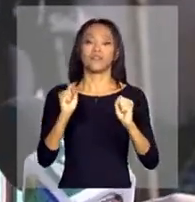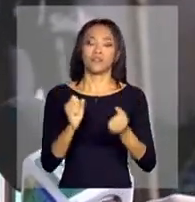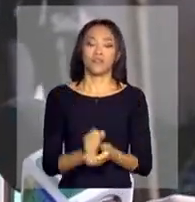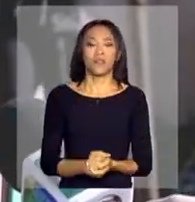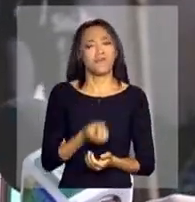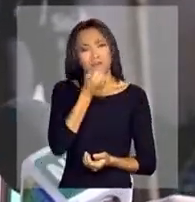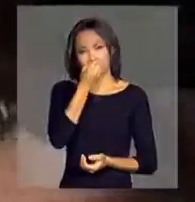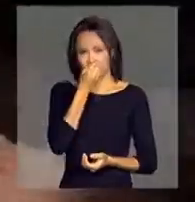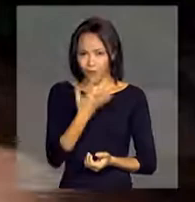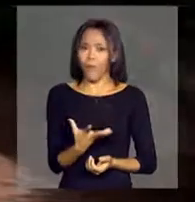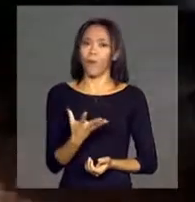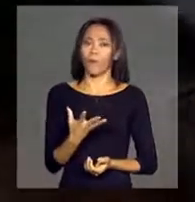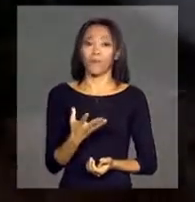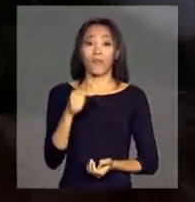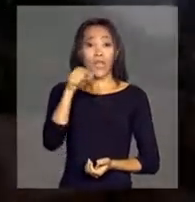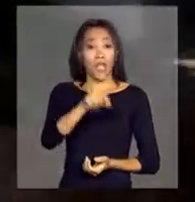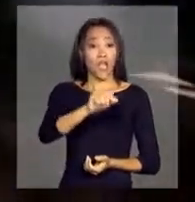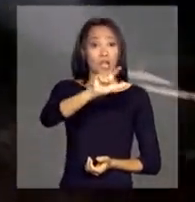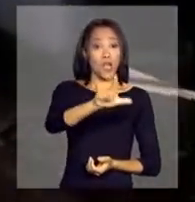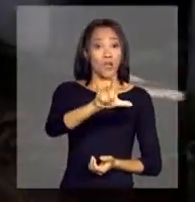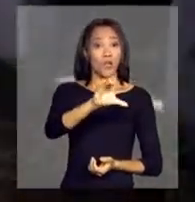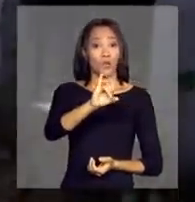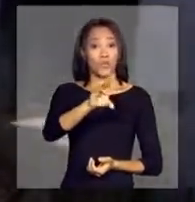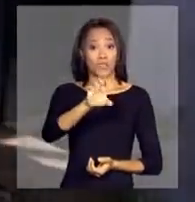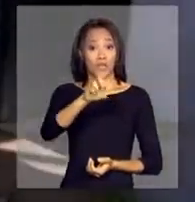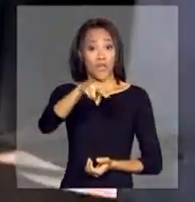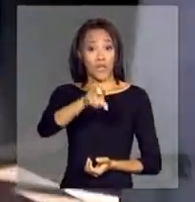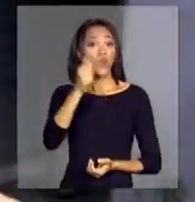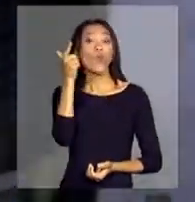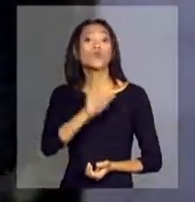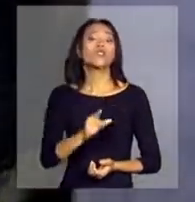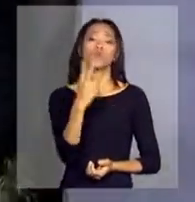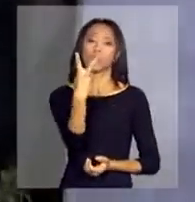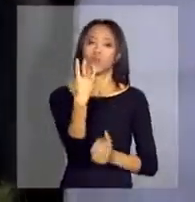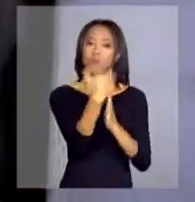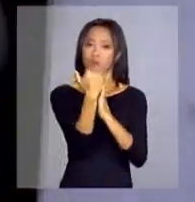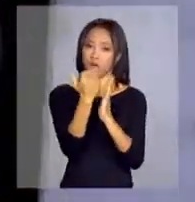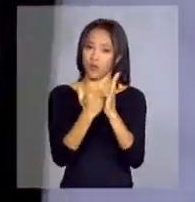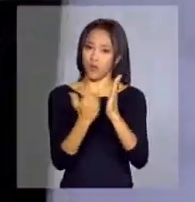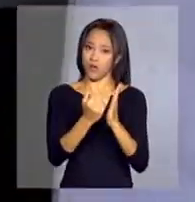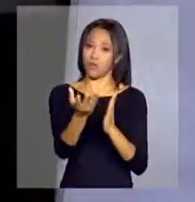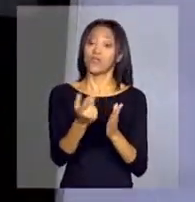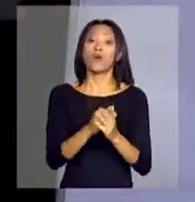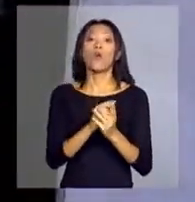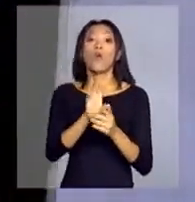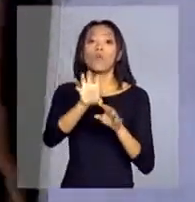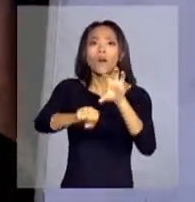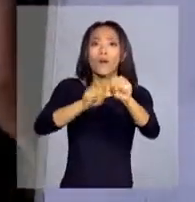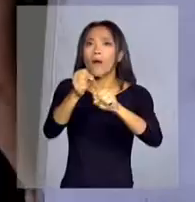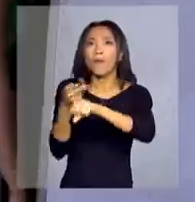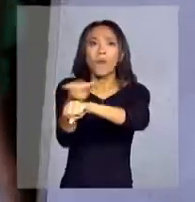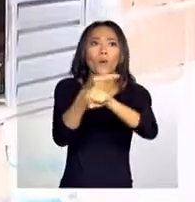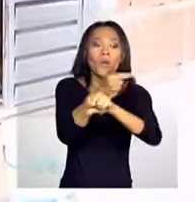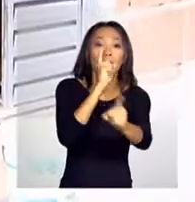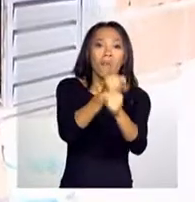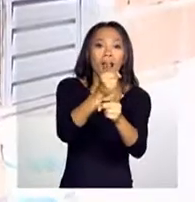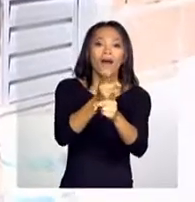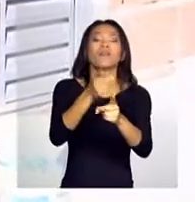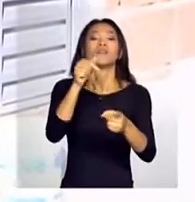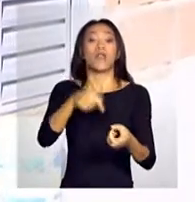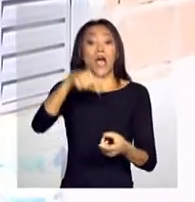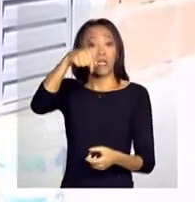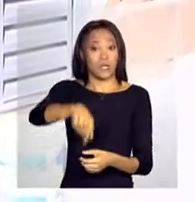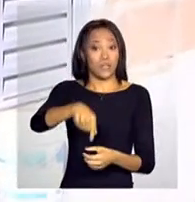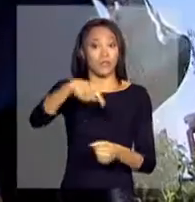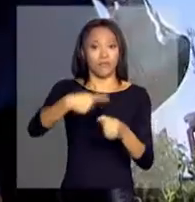Muito bom. Luzilene conseguiu ter acesso aos dois programas com as ações do Busca Ativa. No município, por mês,